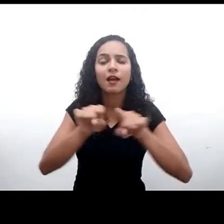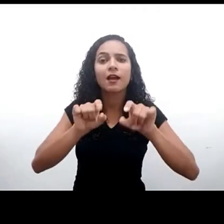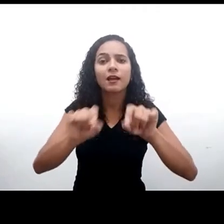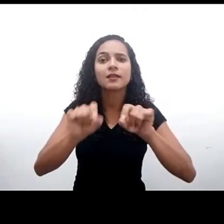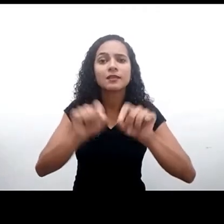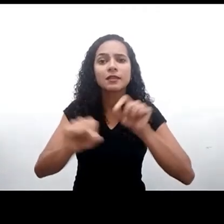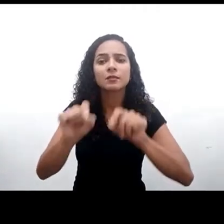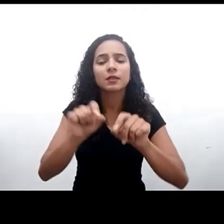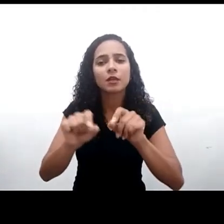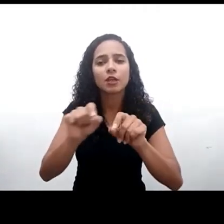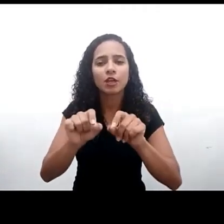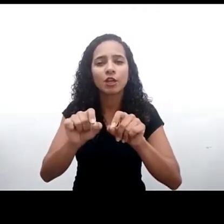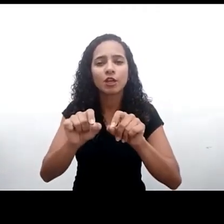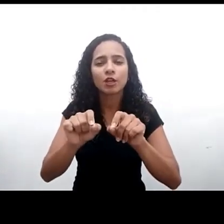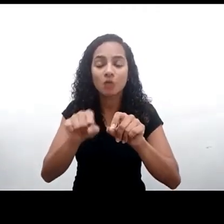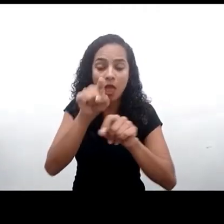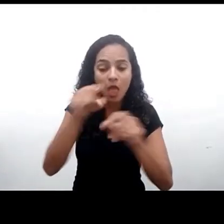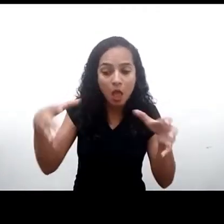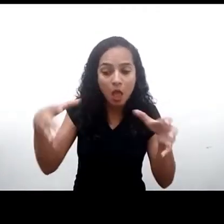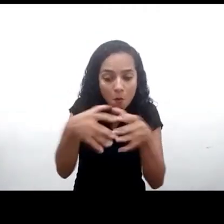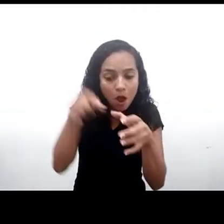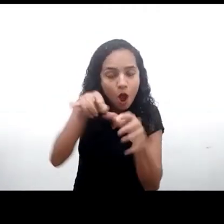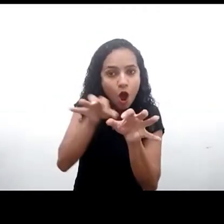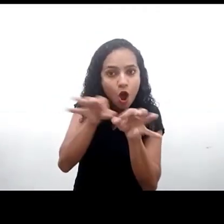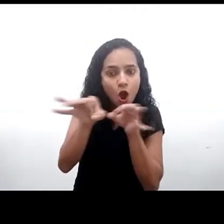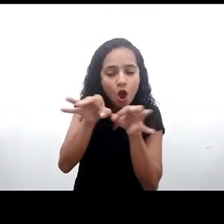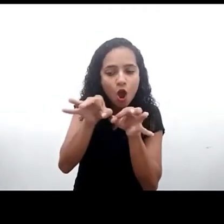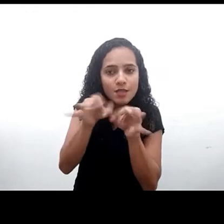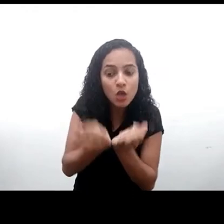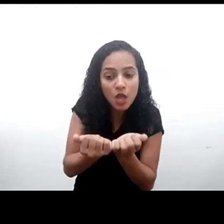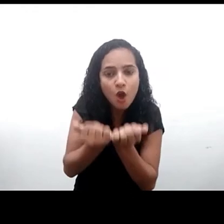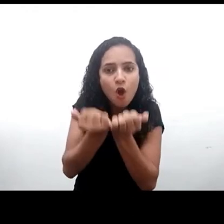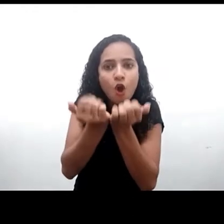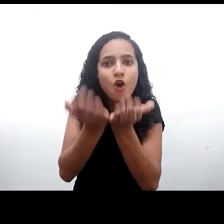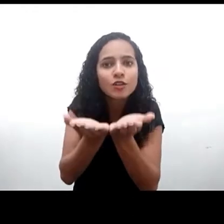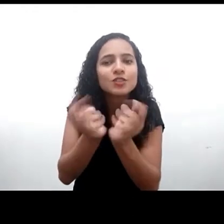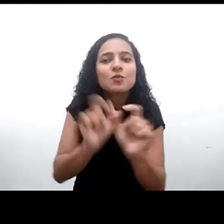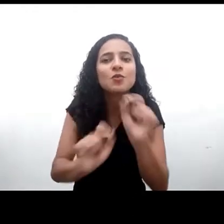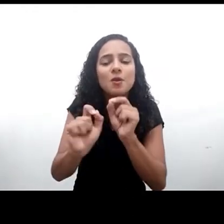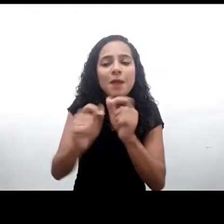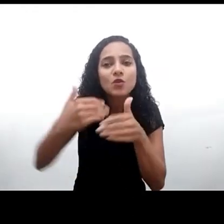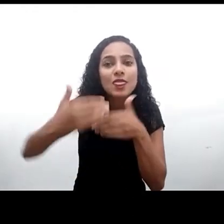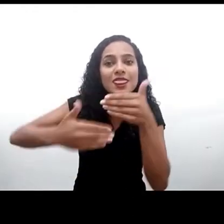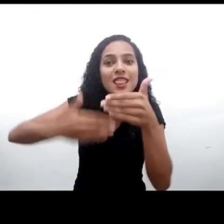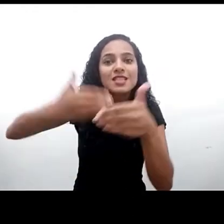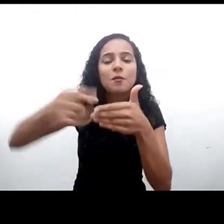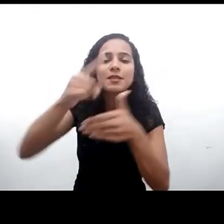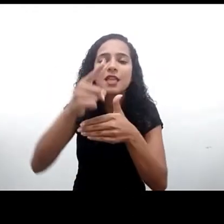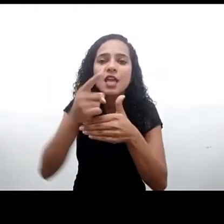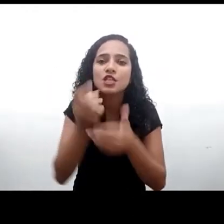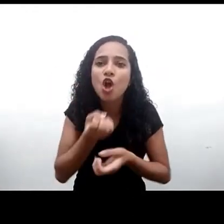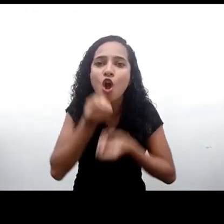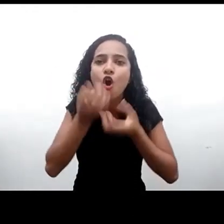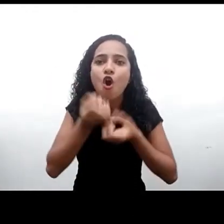uma das organizações que contribuiu para o desenvolvimento deste comentário geral. Da mesma